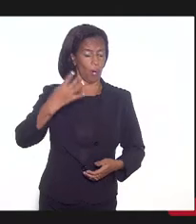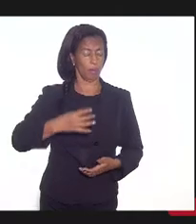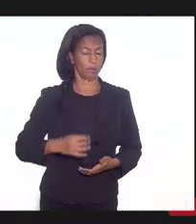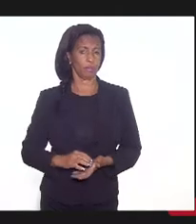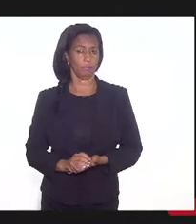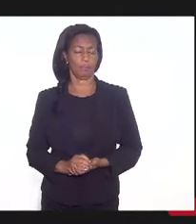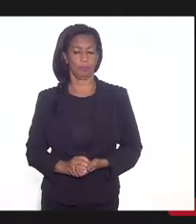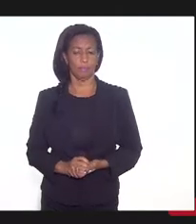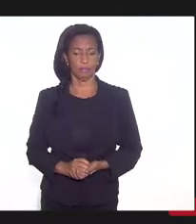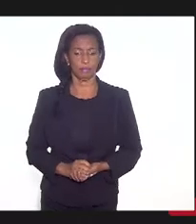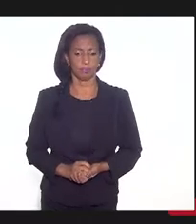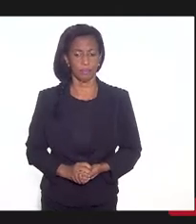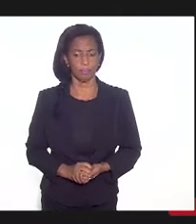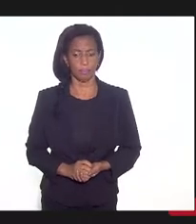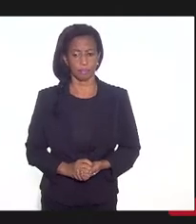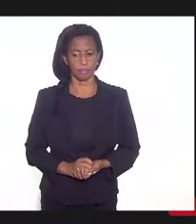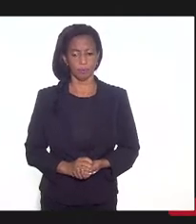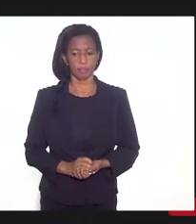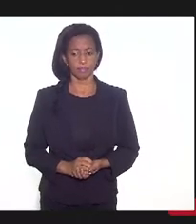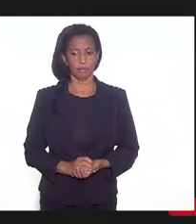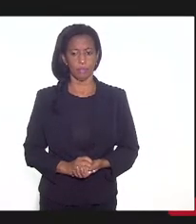junho. Está como em frente.